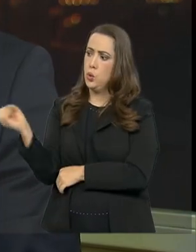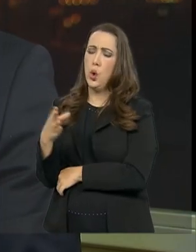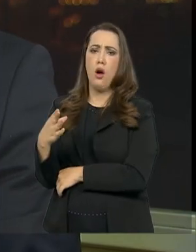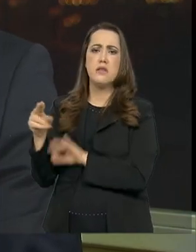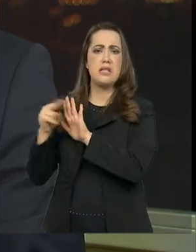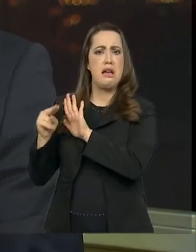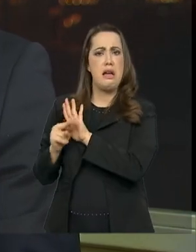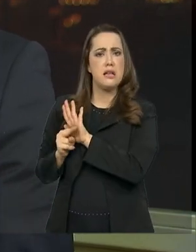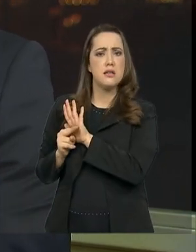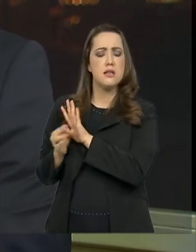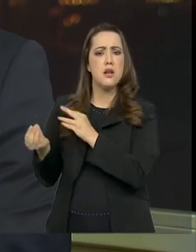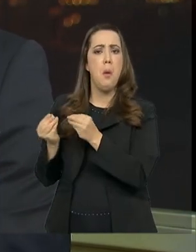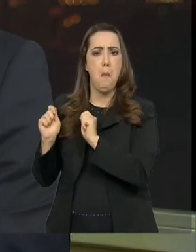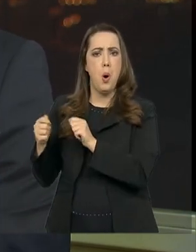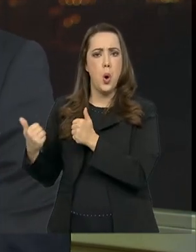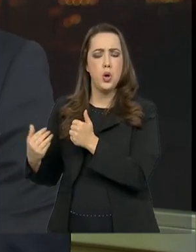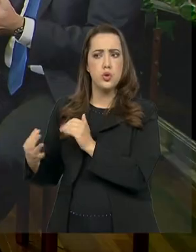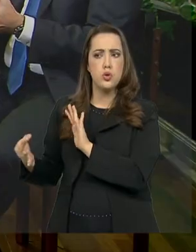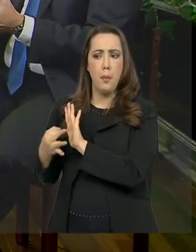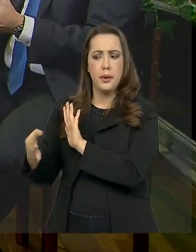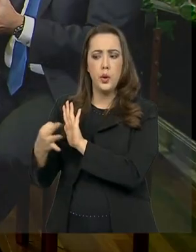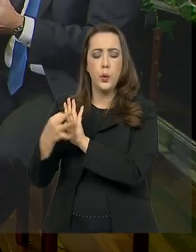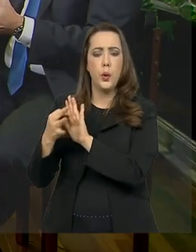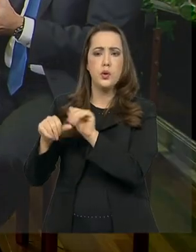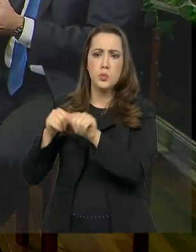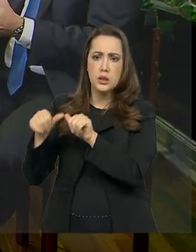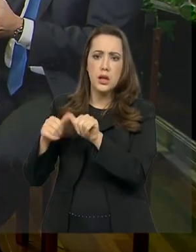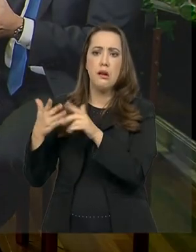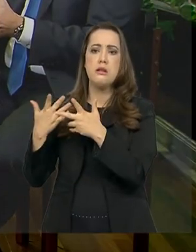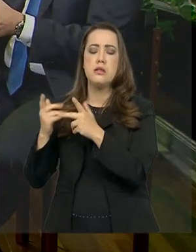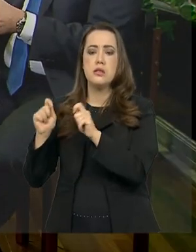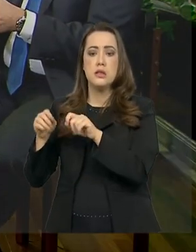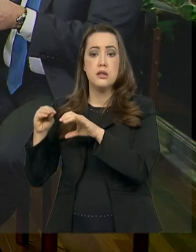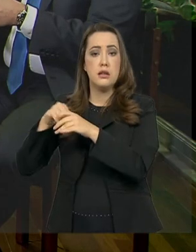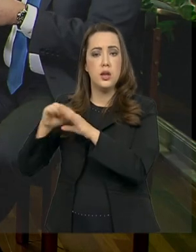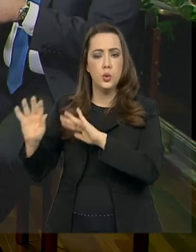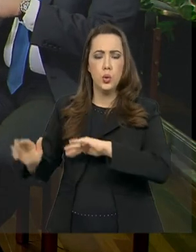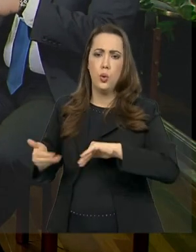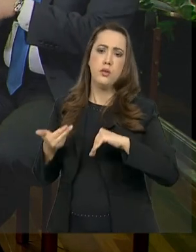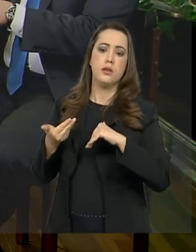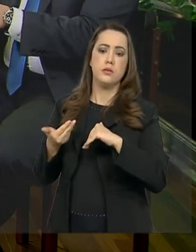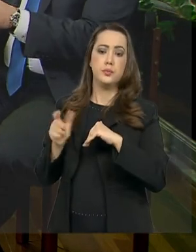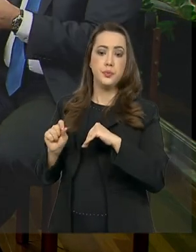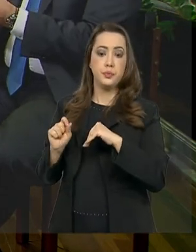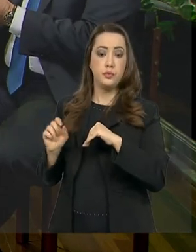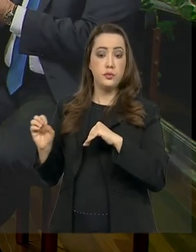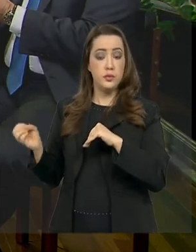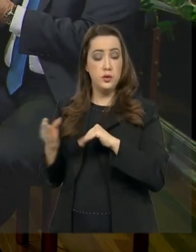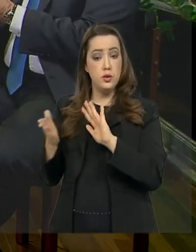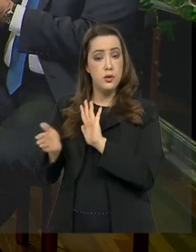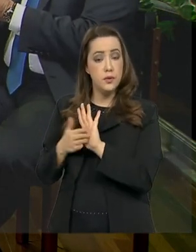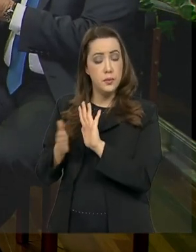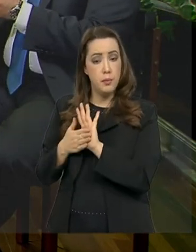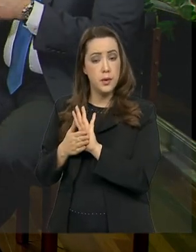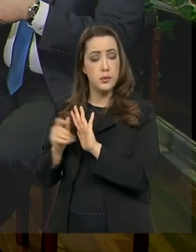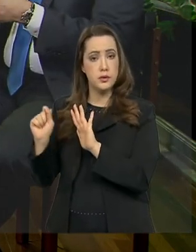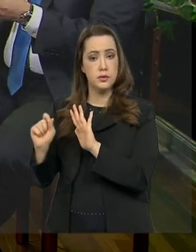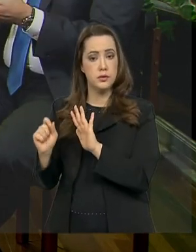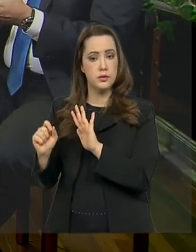contribuições, talvez em muitas partes, bem-vindas do Congresso Nacional. Essa nova proposta,